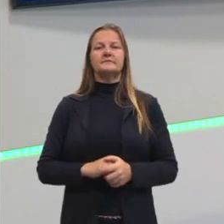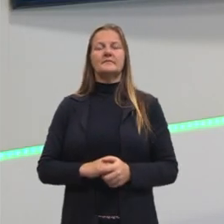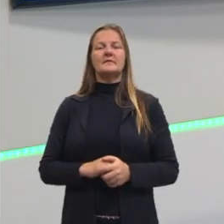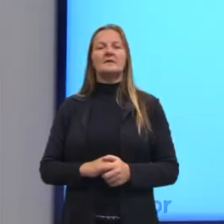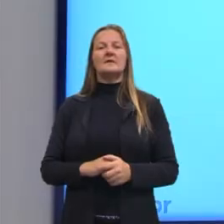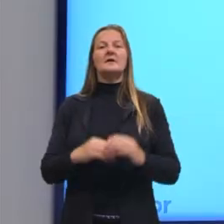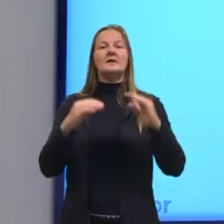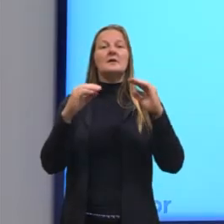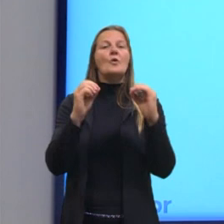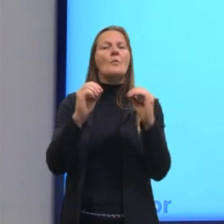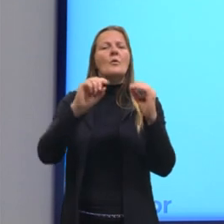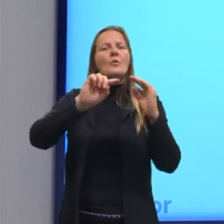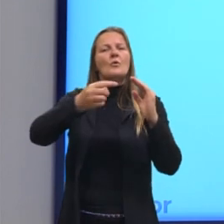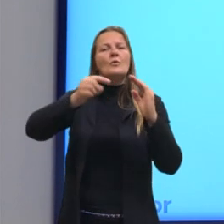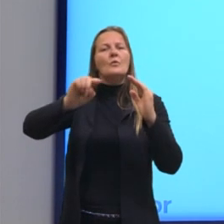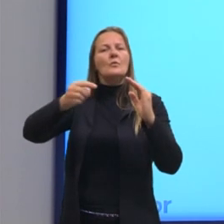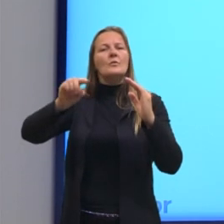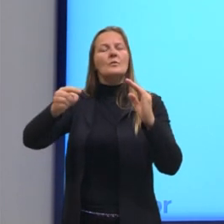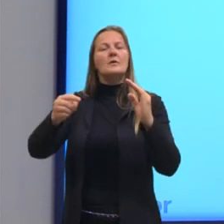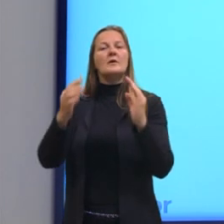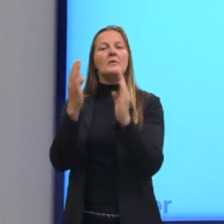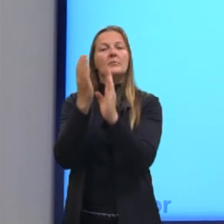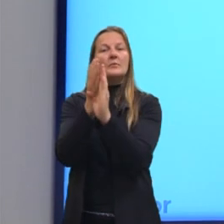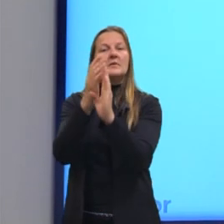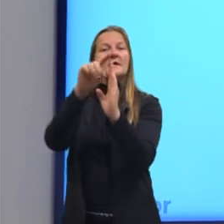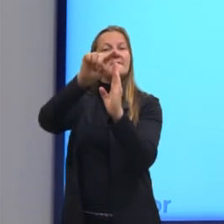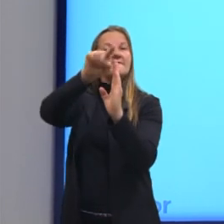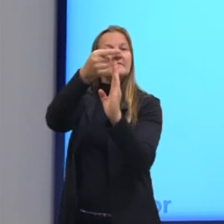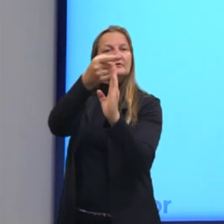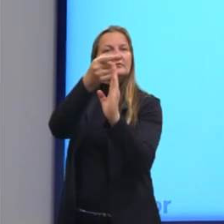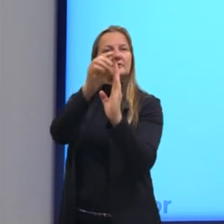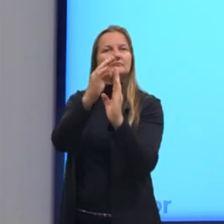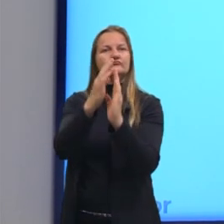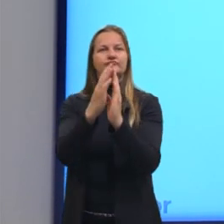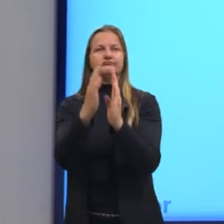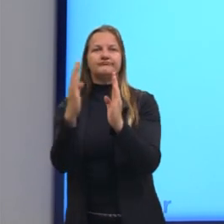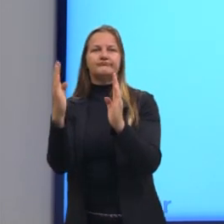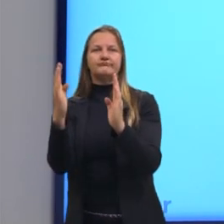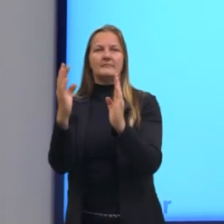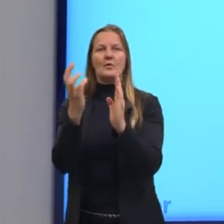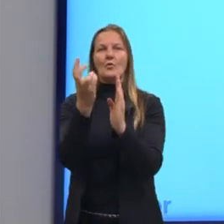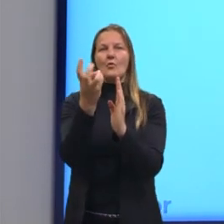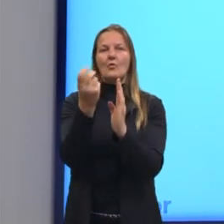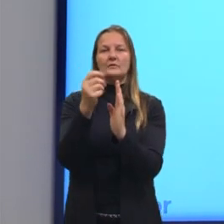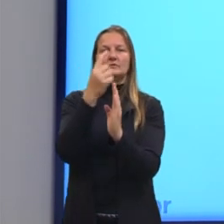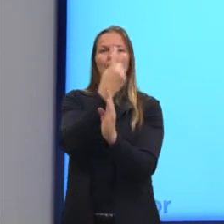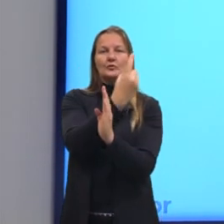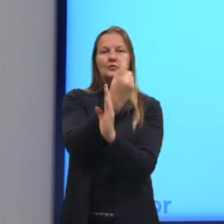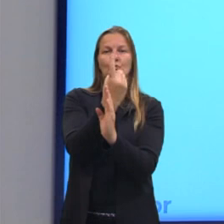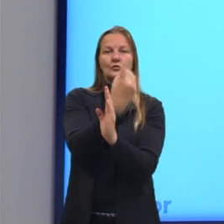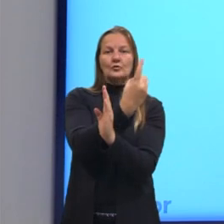casas decimais, elas são contadas a partir da vírgula. Então, por exemplo, nós temos 12